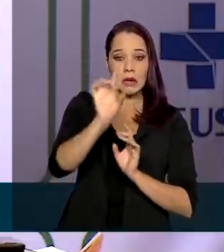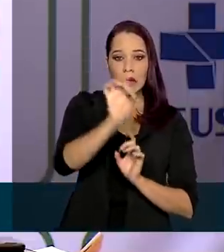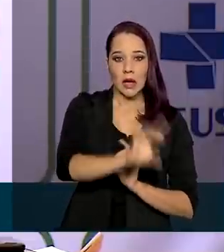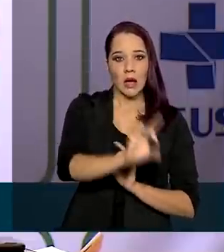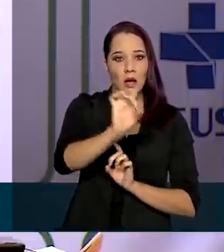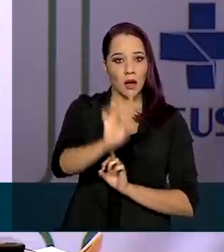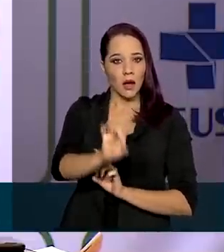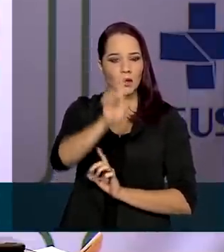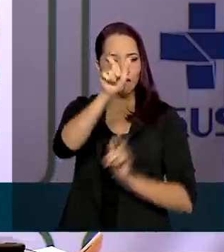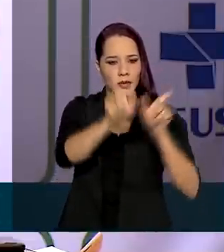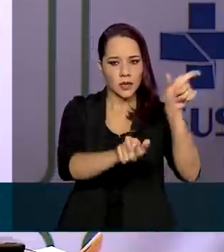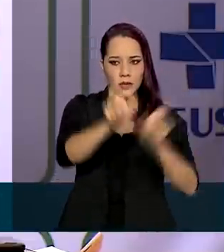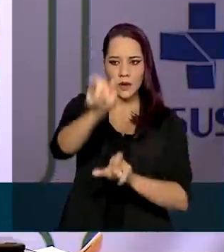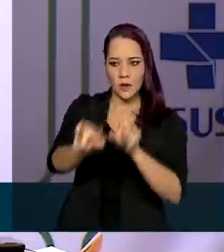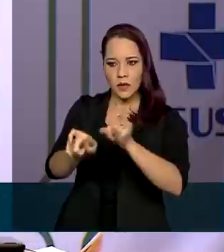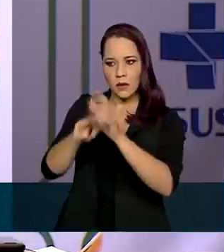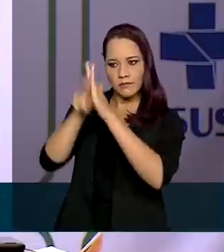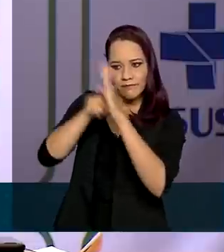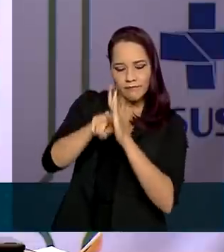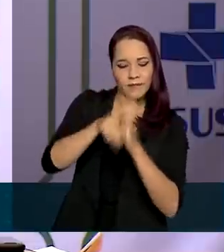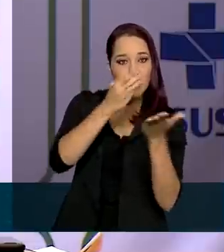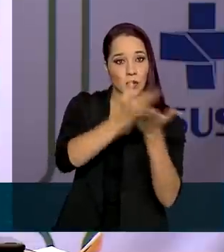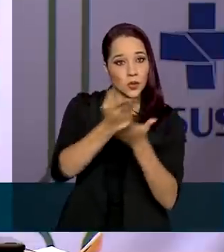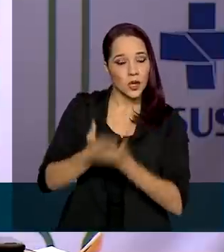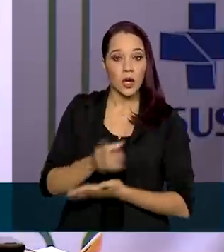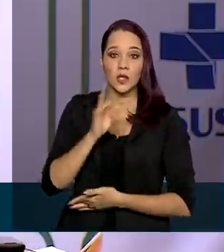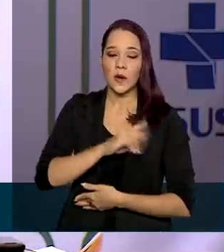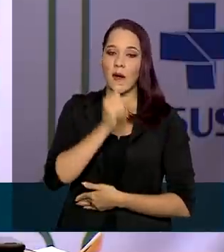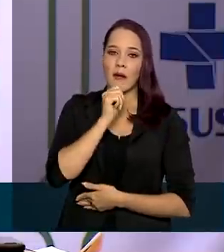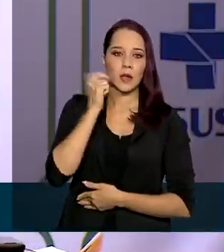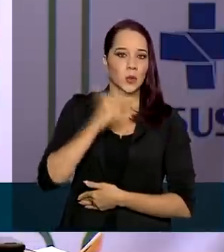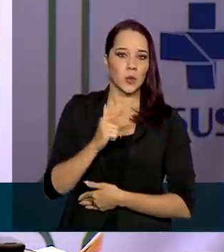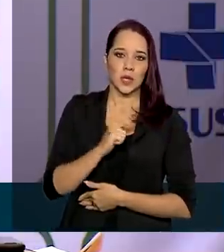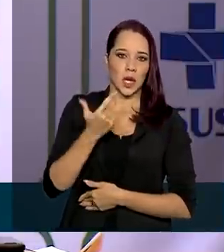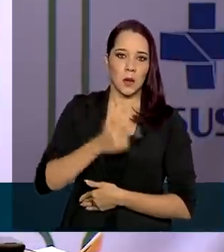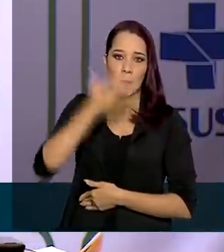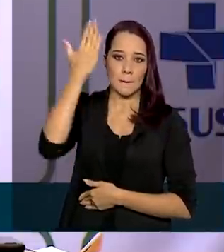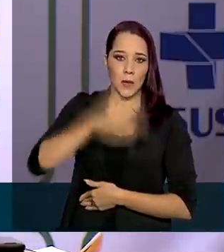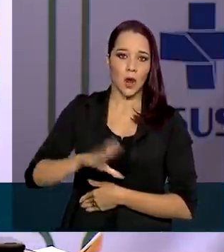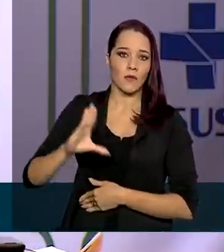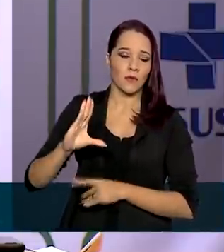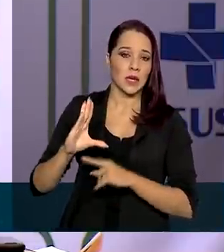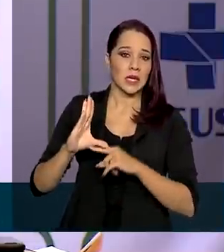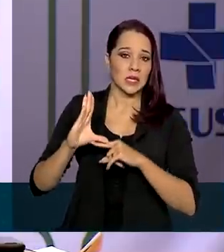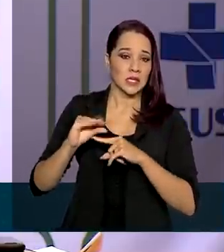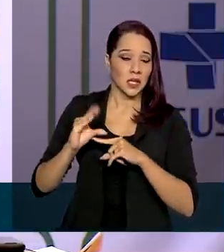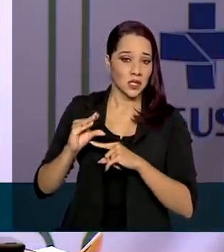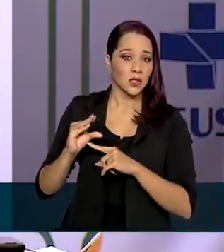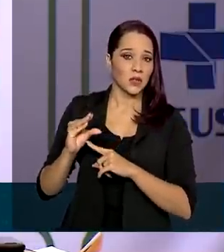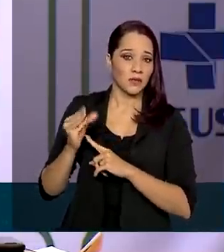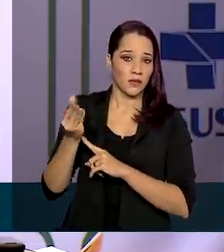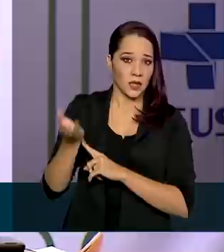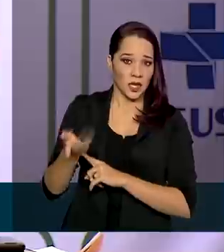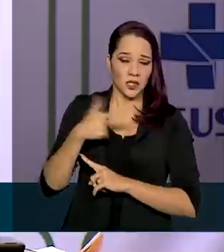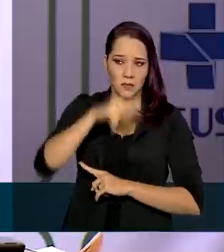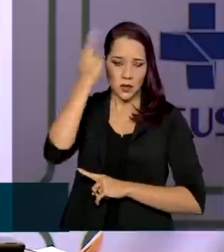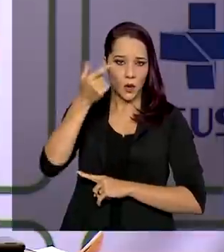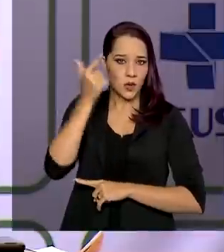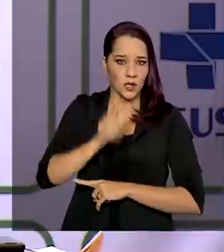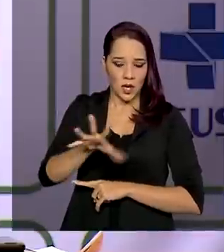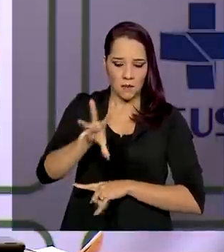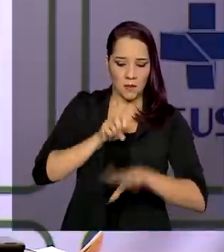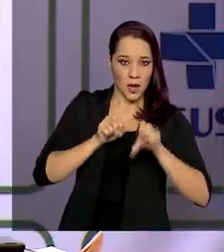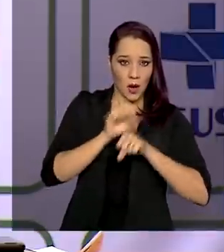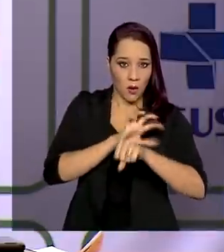caso está sendo estudado, mas nós não temos nenhum indício comprovadamente de uma reinfecção